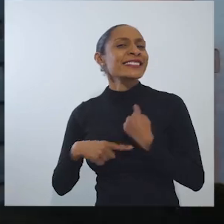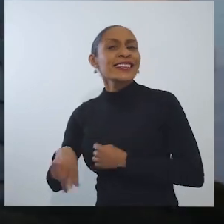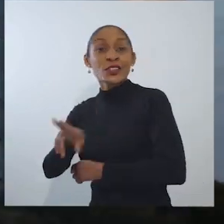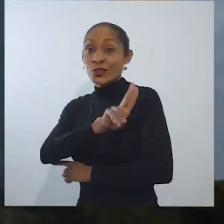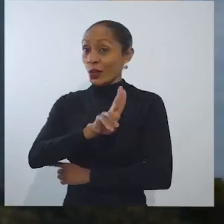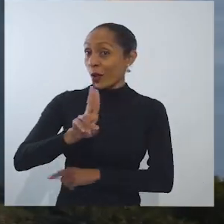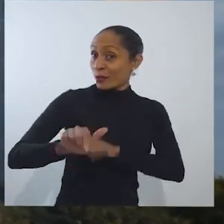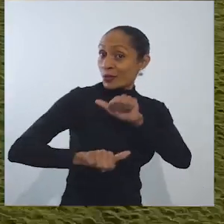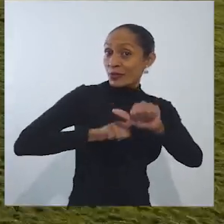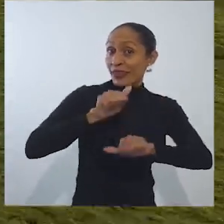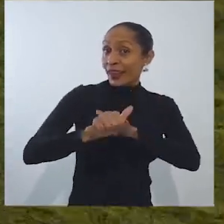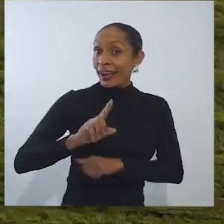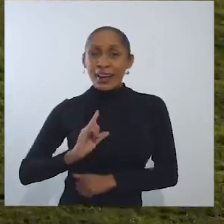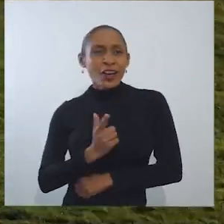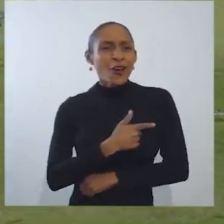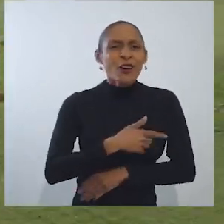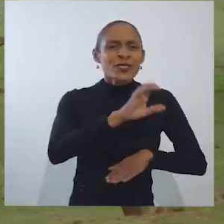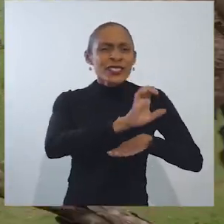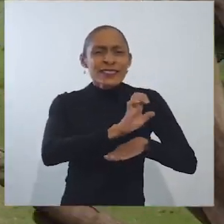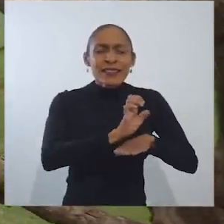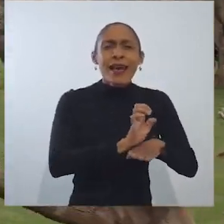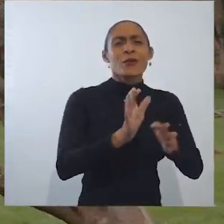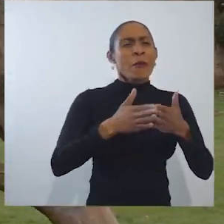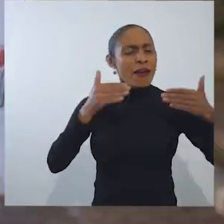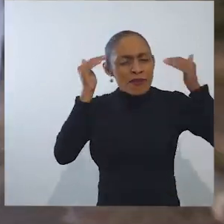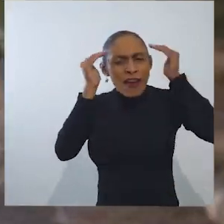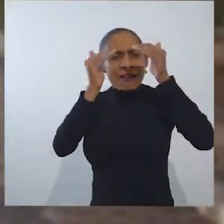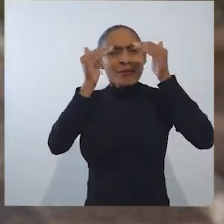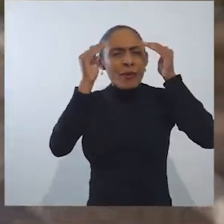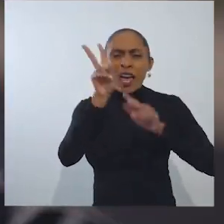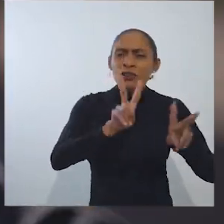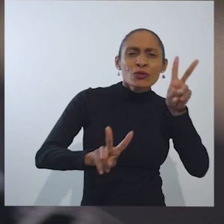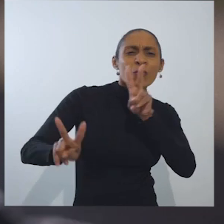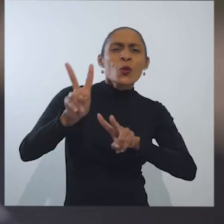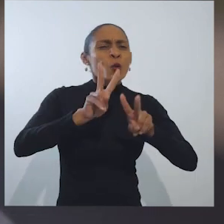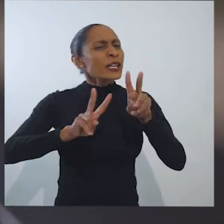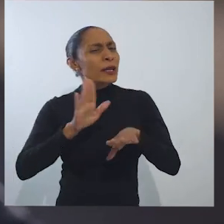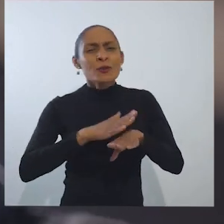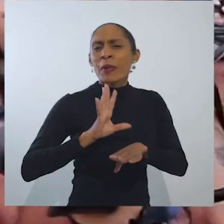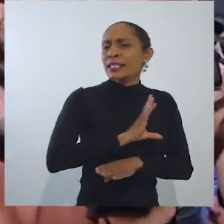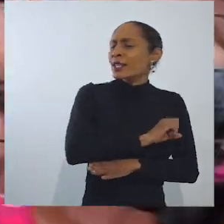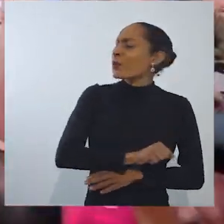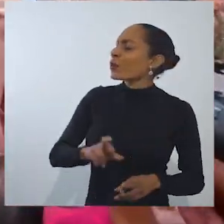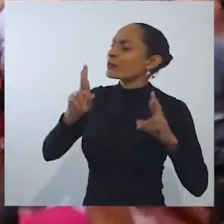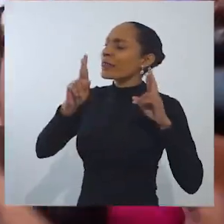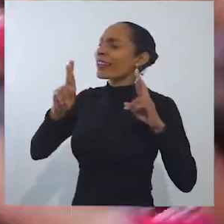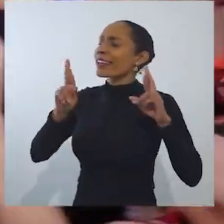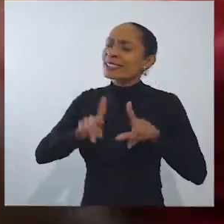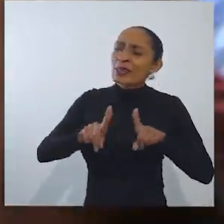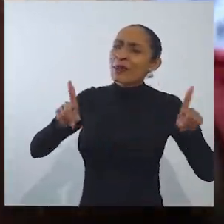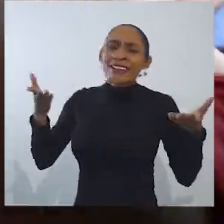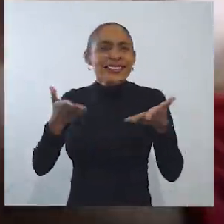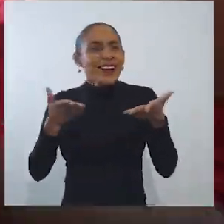Nosso estado pede mais respeito Mais cuidado, mais amor, mais esperança Mas agora é com Lula